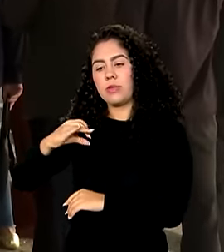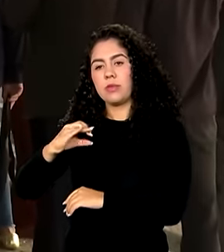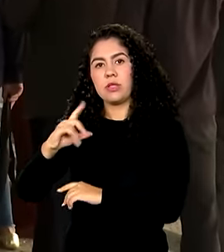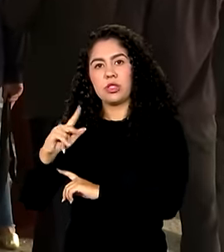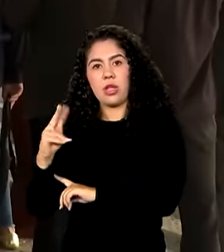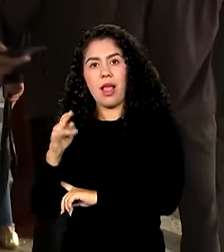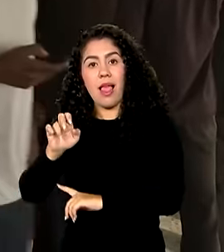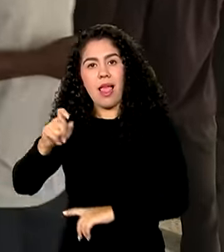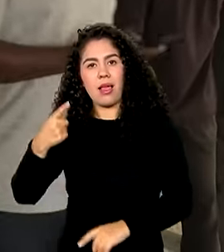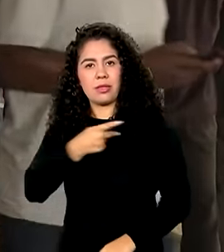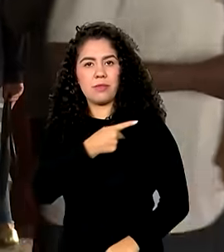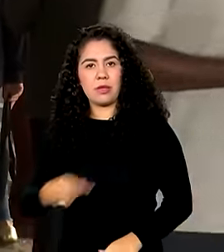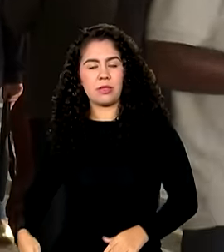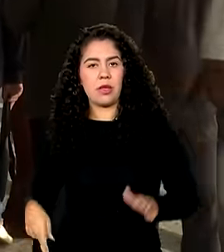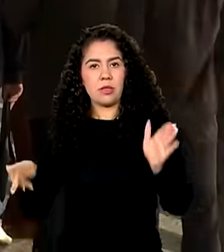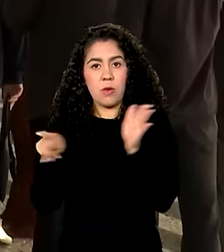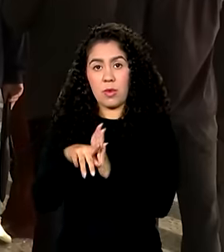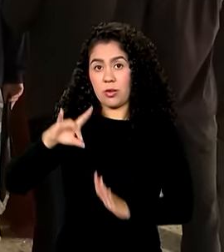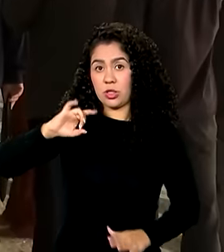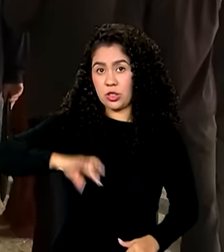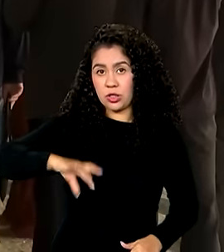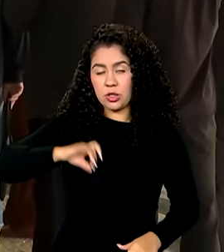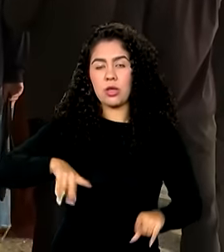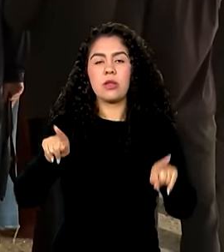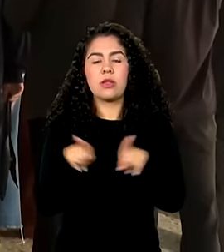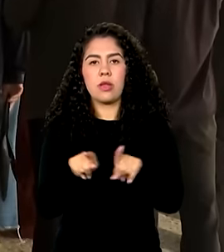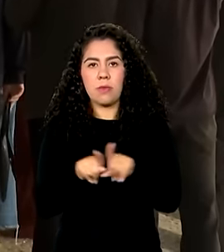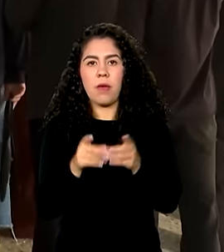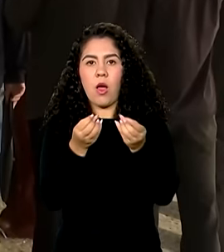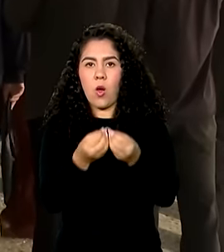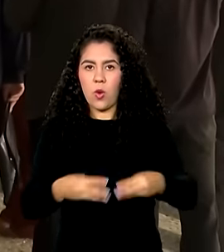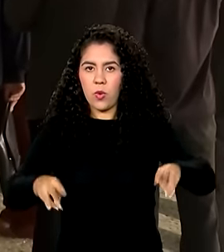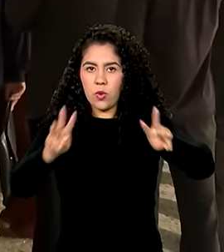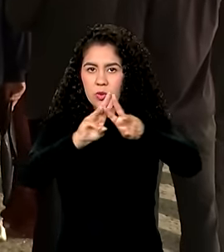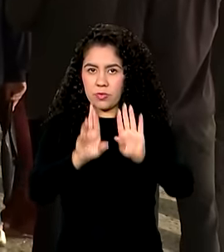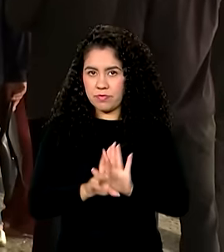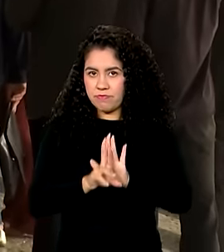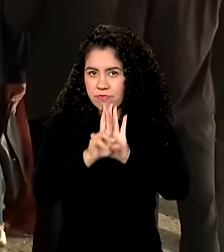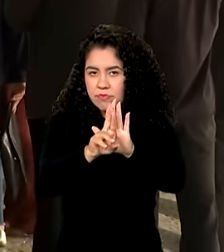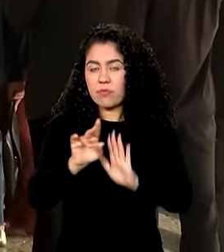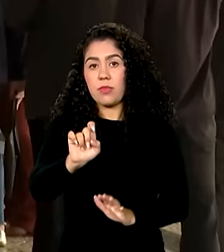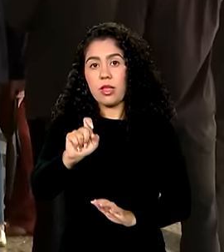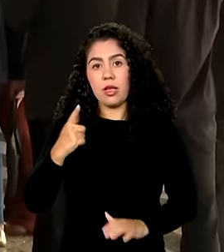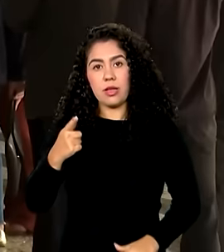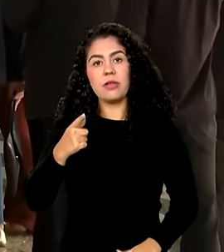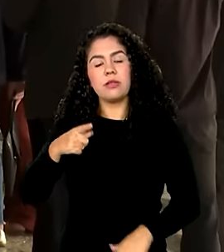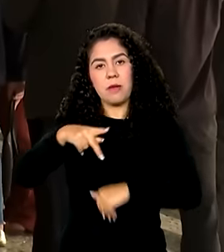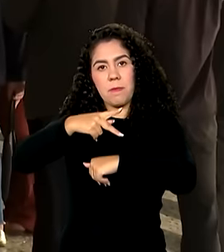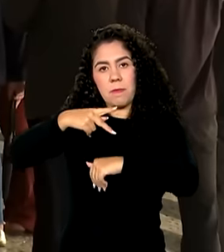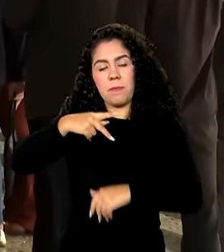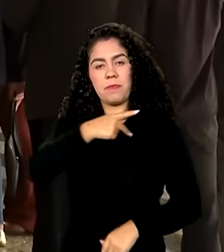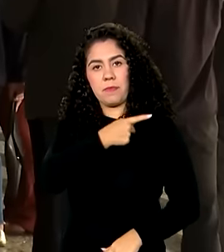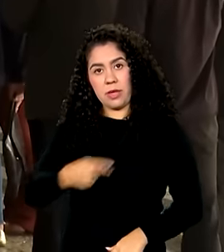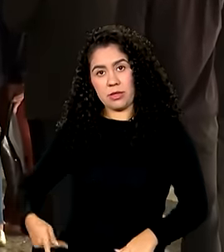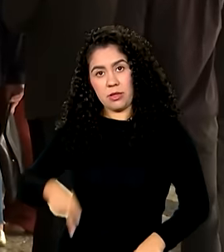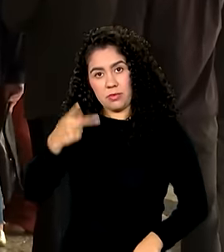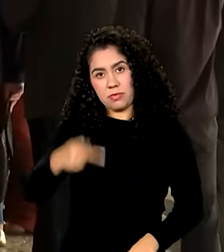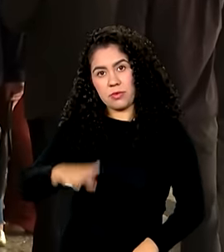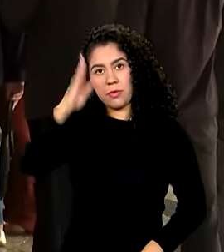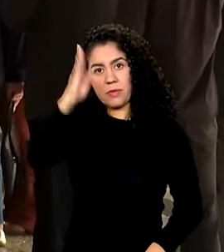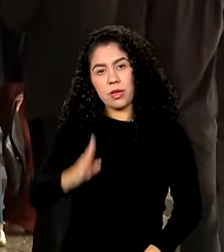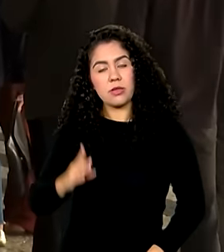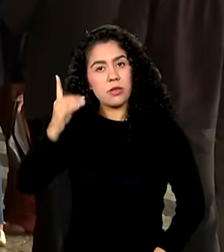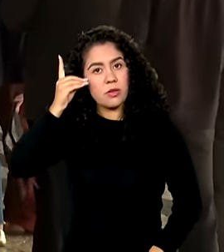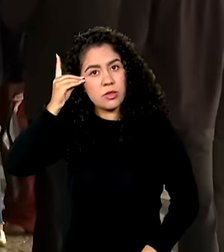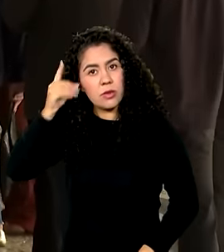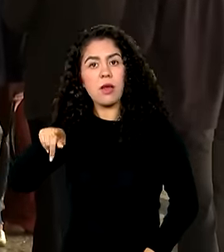do Chile e ex-alta comissária das Nações Unidas para os Direitos Humanos, a ex-presidente do Brasil, Dilma Rousseff, que atualmente é presidente